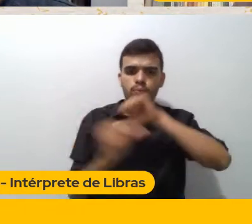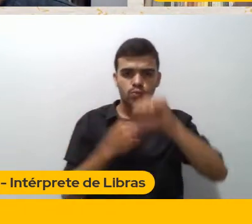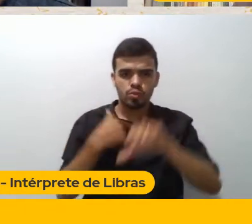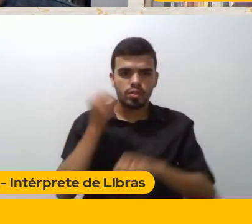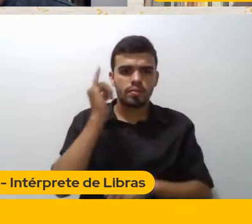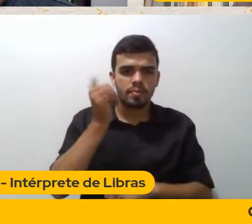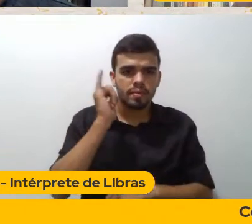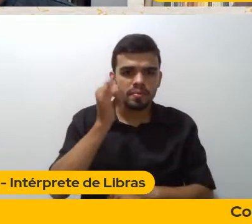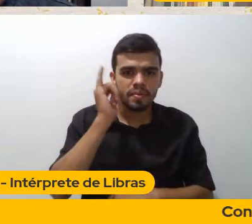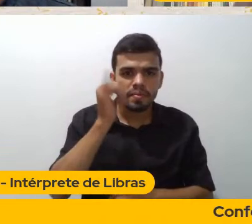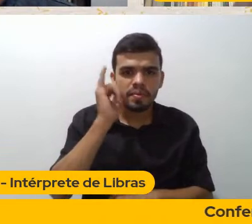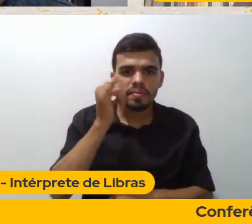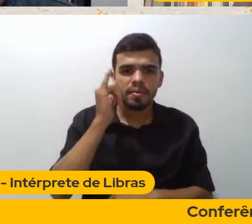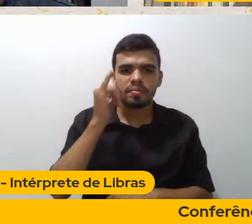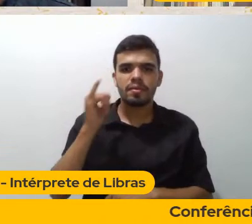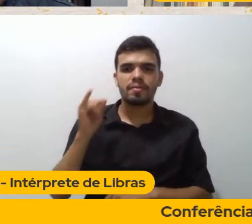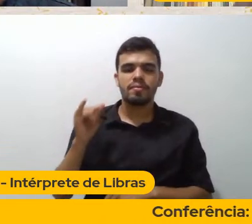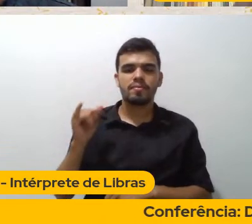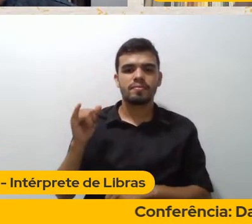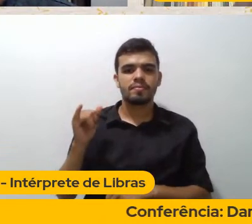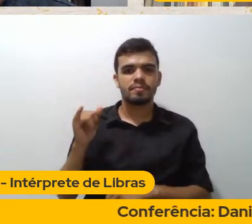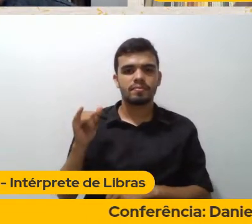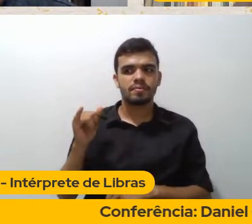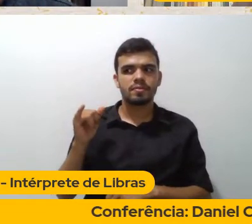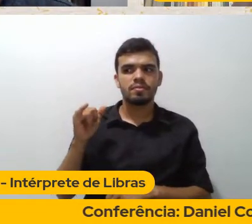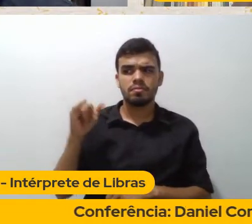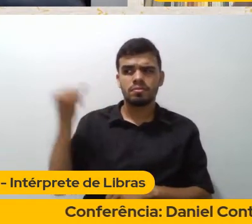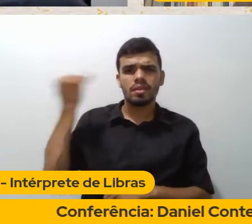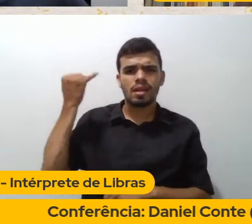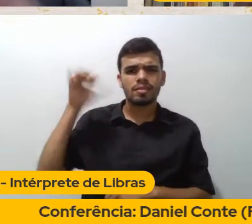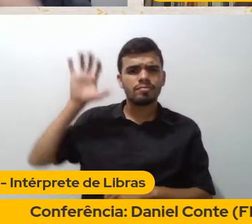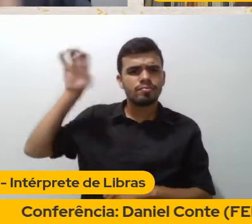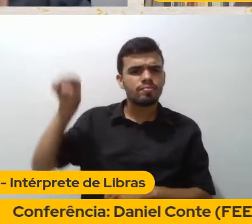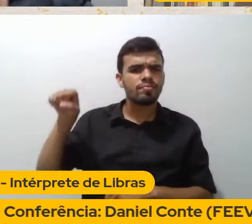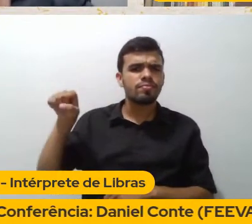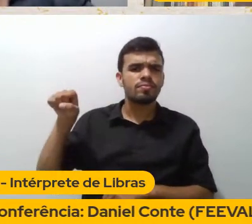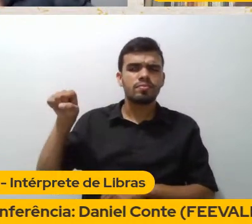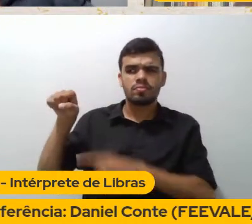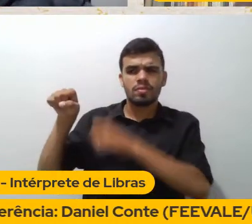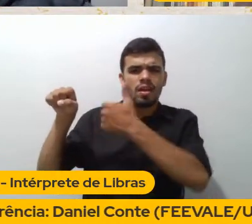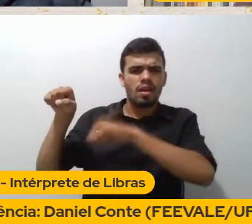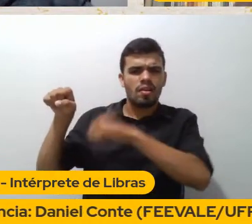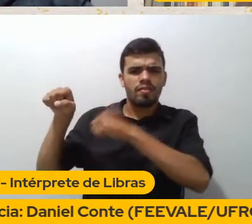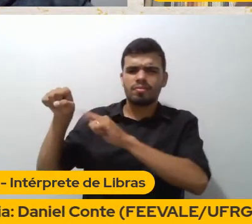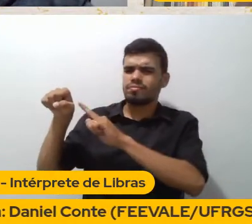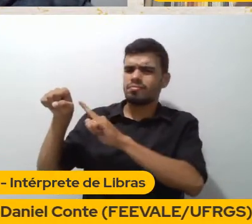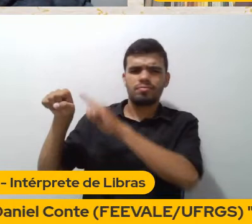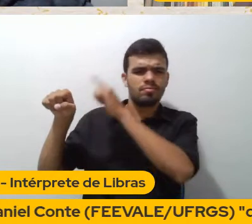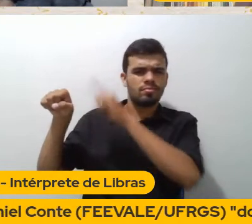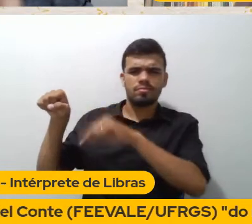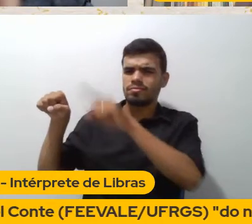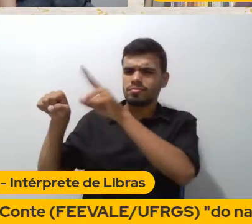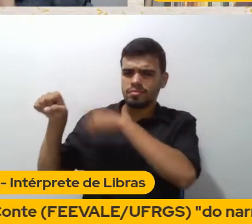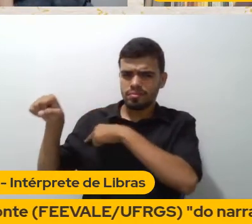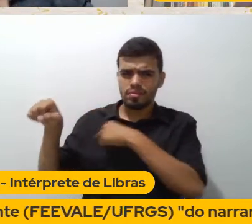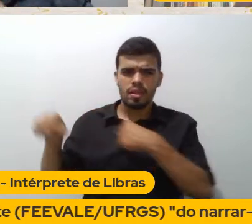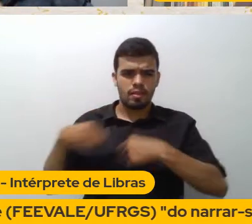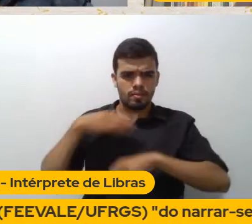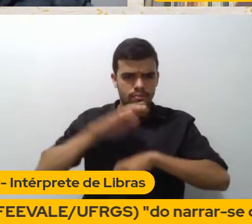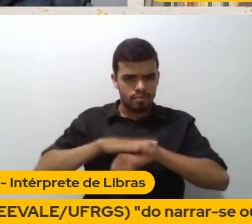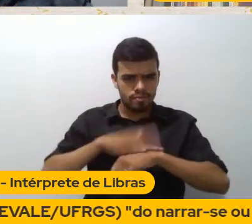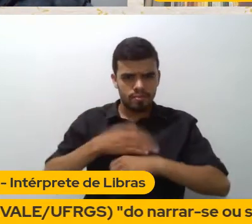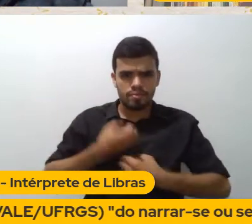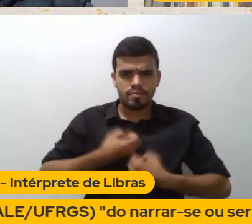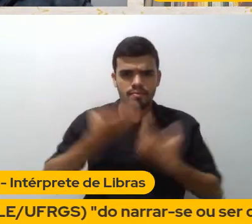dizer Quando nós Entendemos Quando nós Entendemos De onde vem Essa máquina Opressora